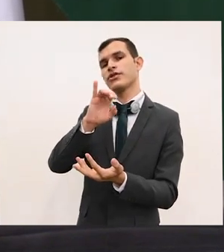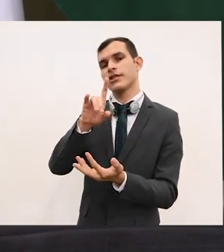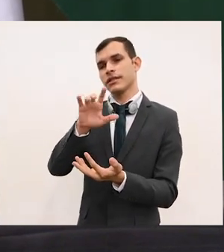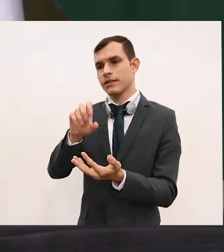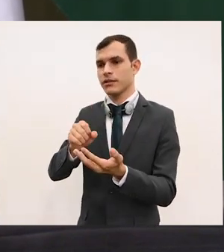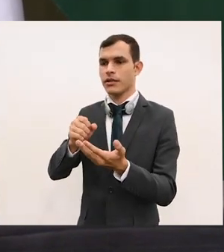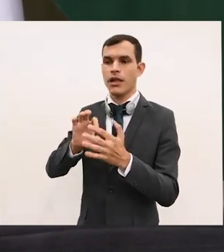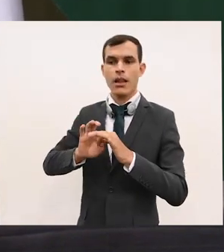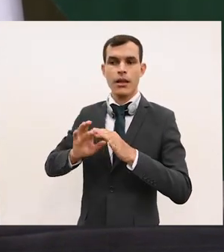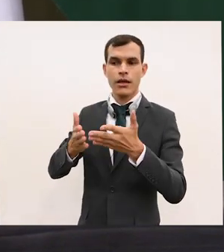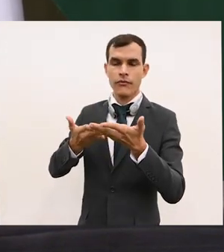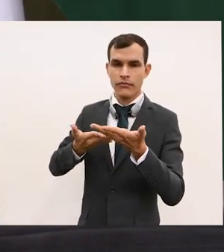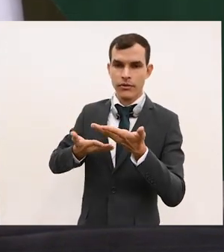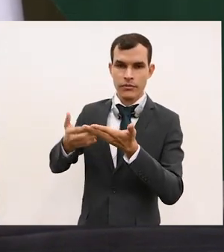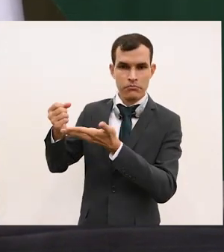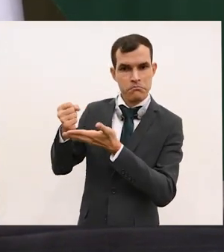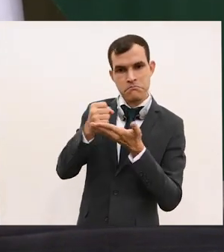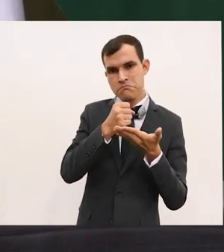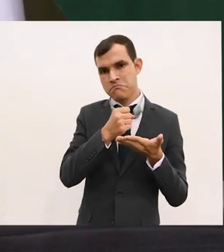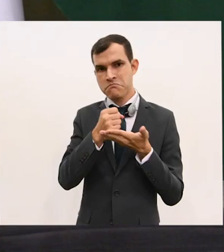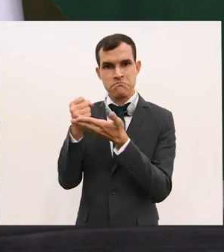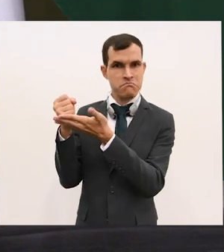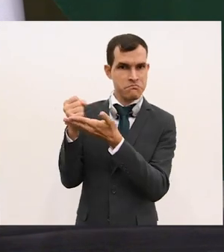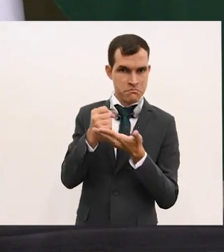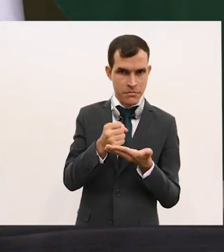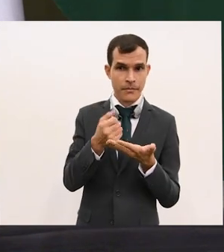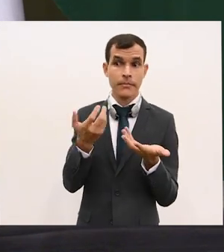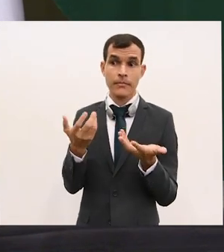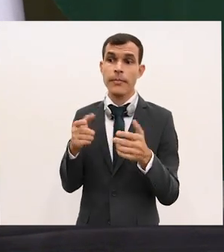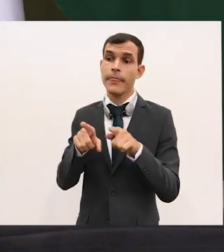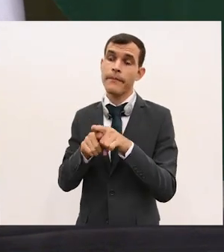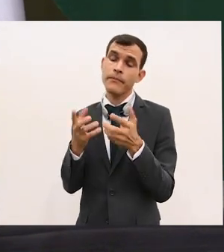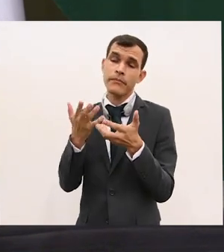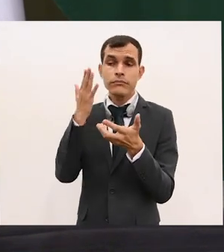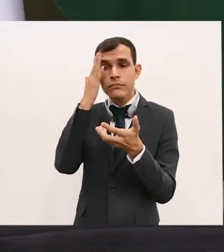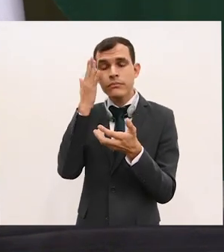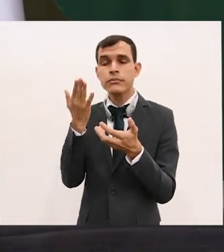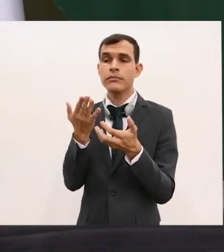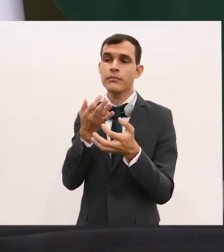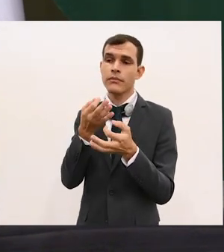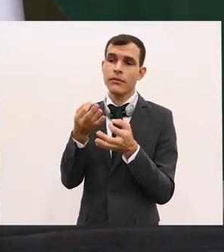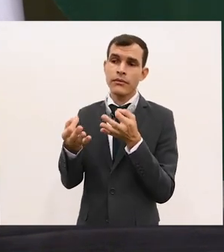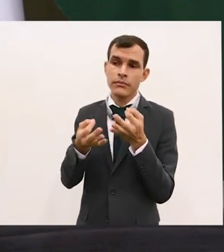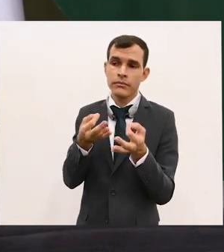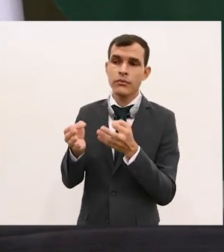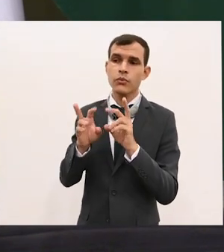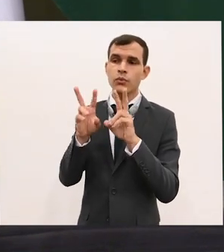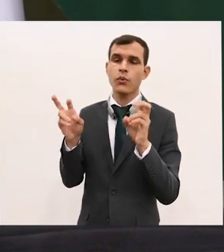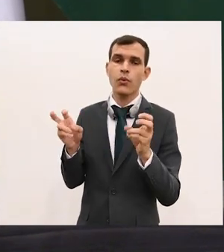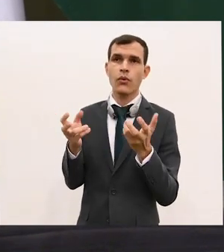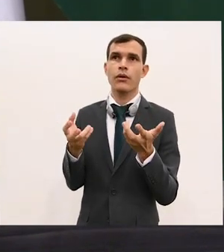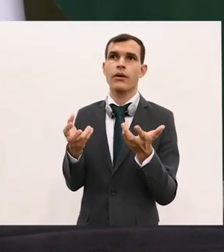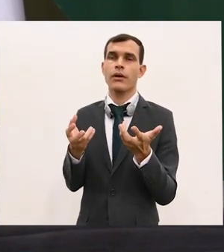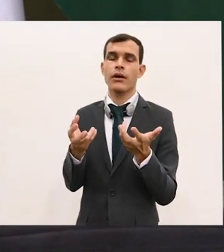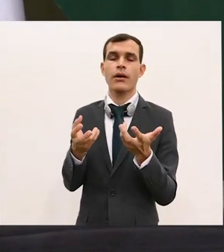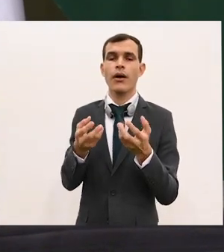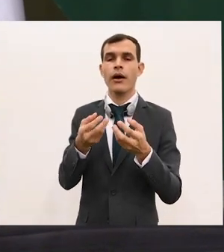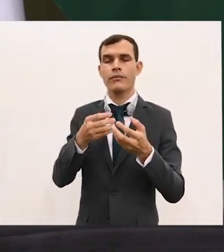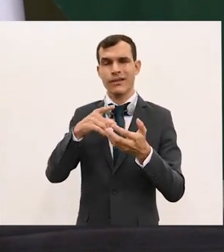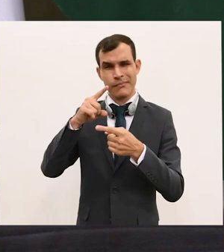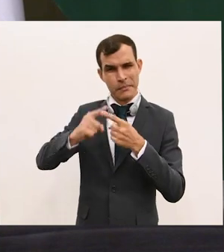opinião, como diretora-geral da OMC, sobre essas sanções comerciais contra a Rússia,